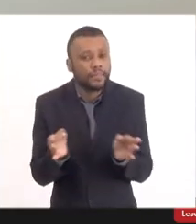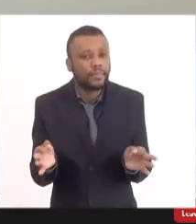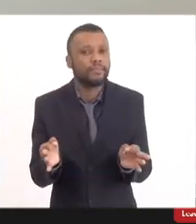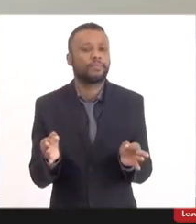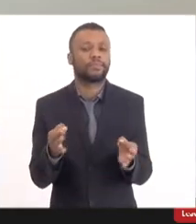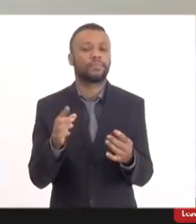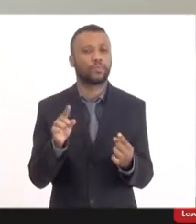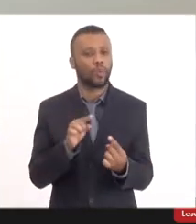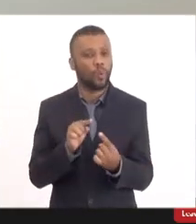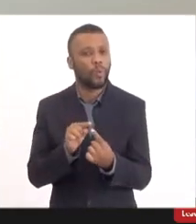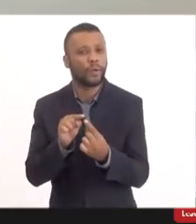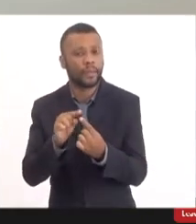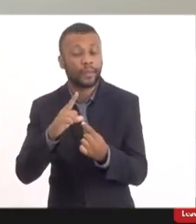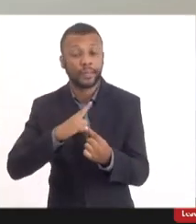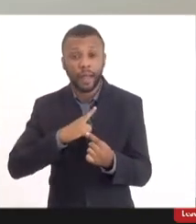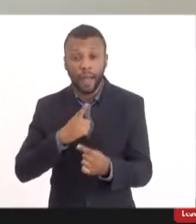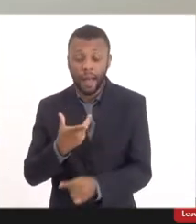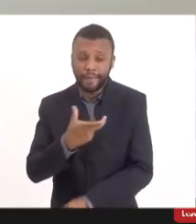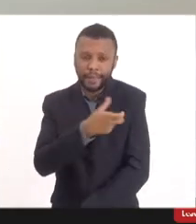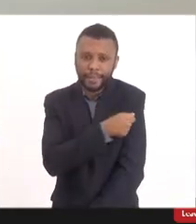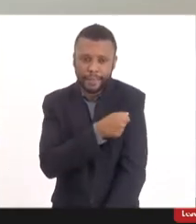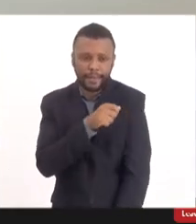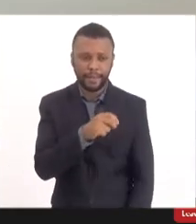divididas entre ambas as vacinas.